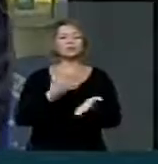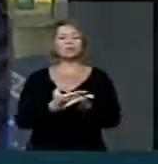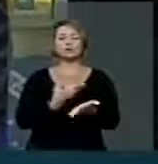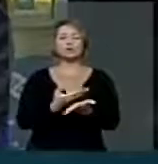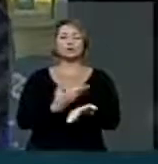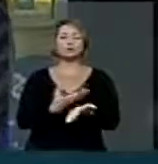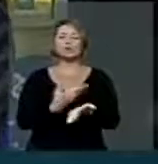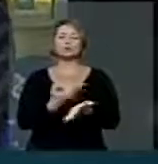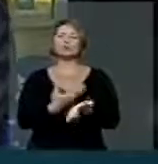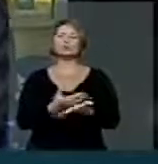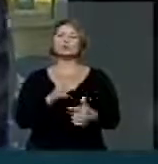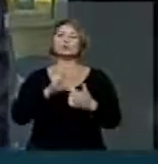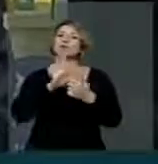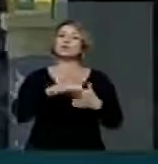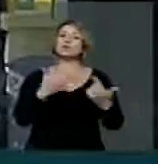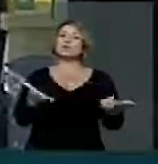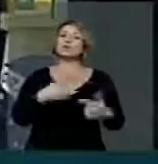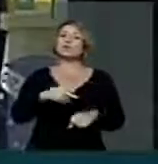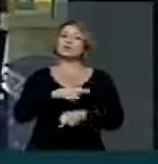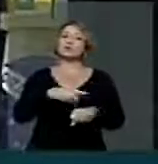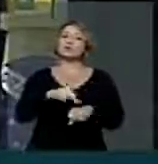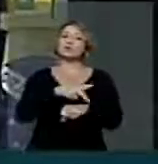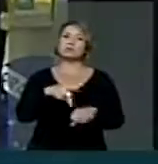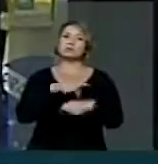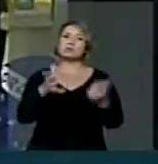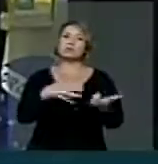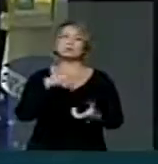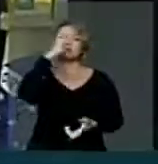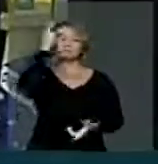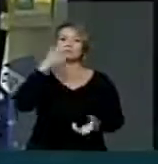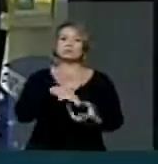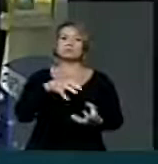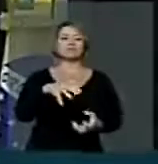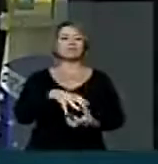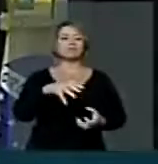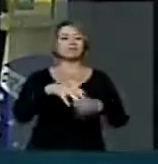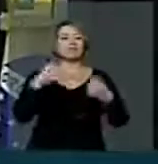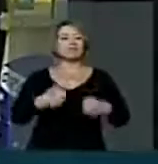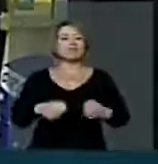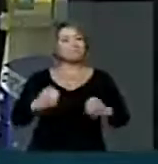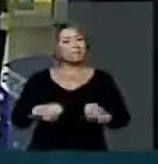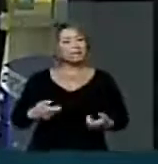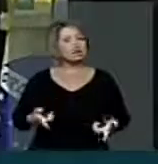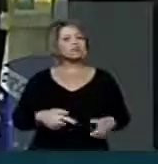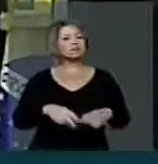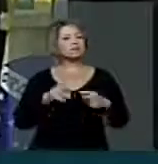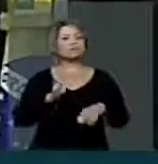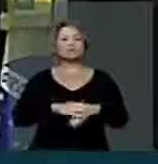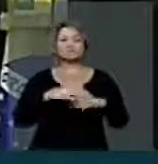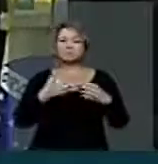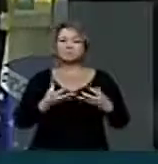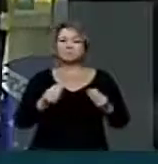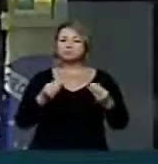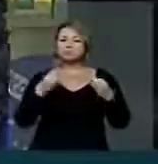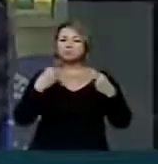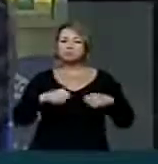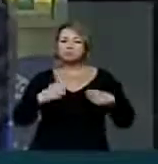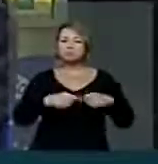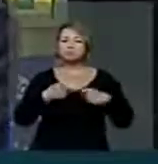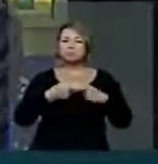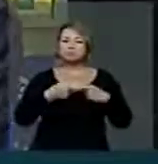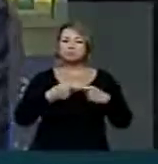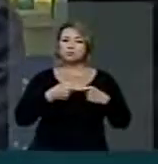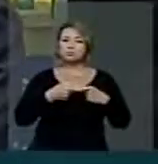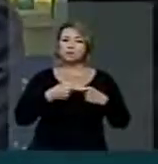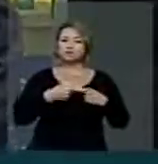texto que está aí, num país que envelhece, num país que precisará muito dos especialistas